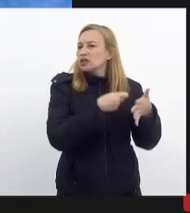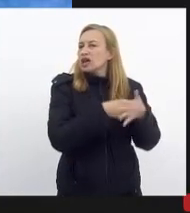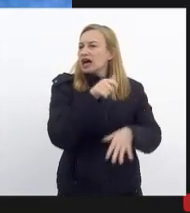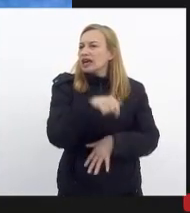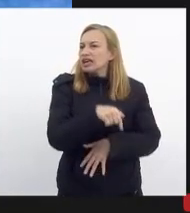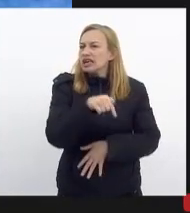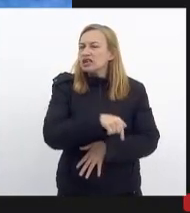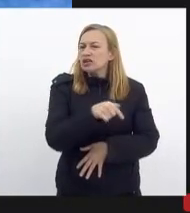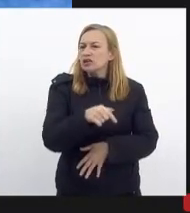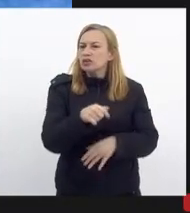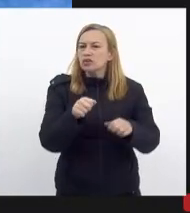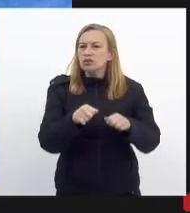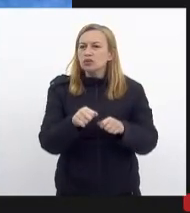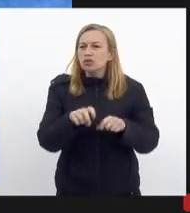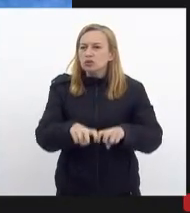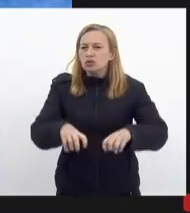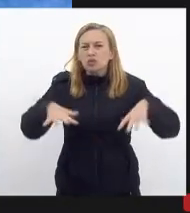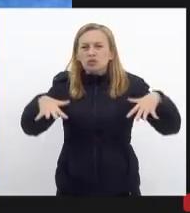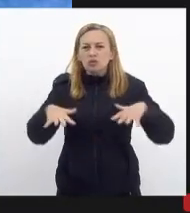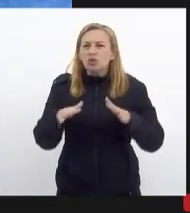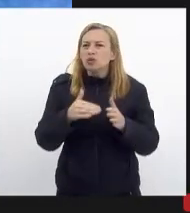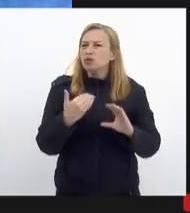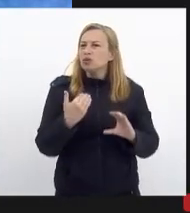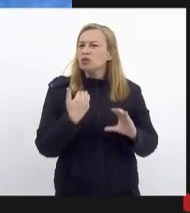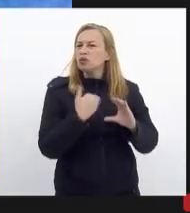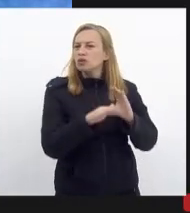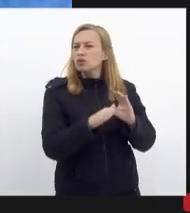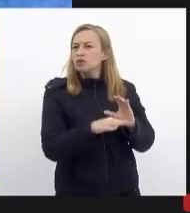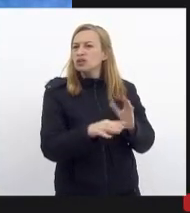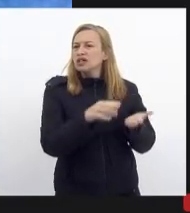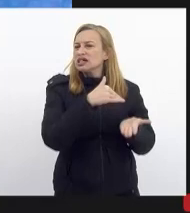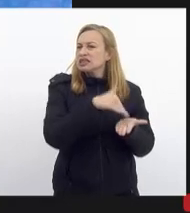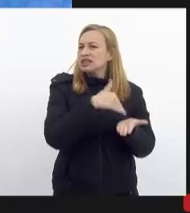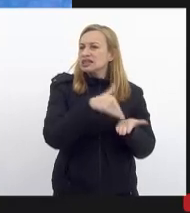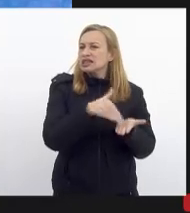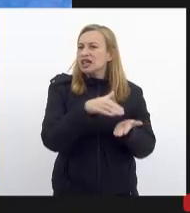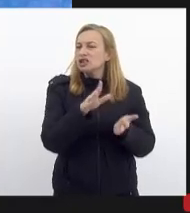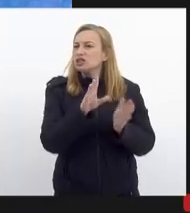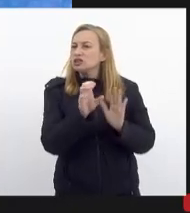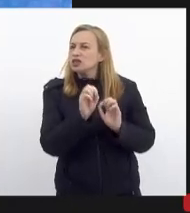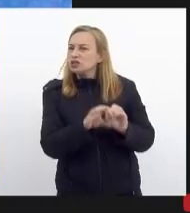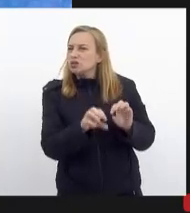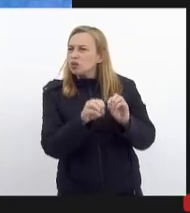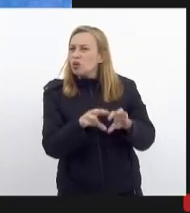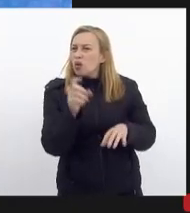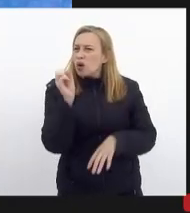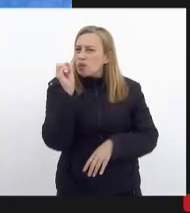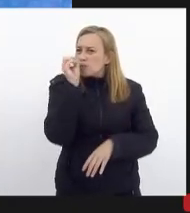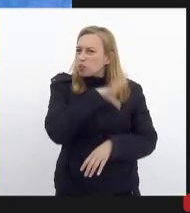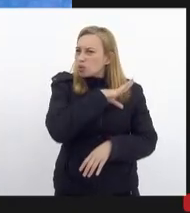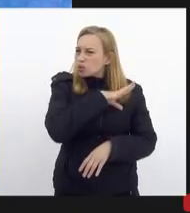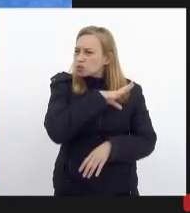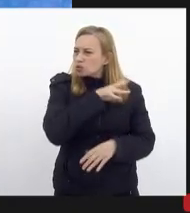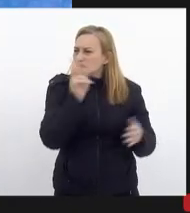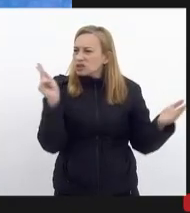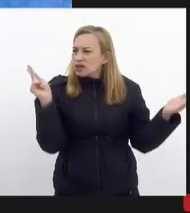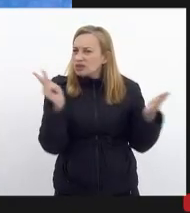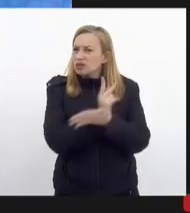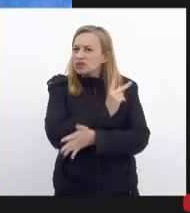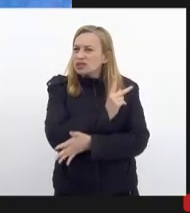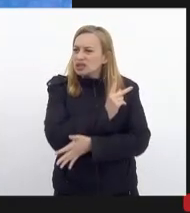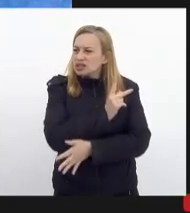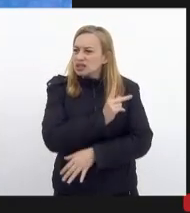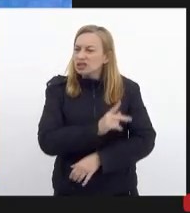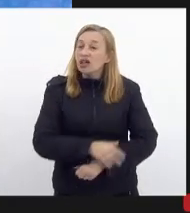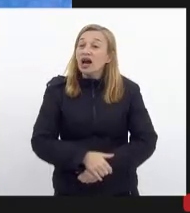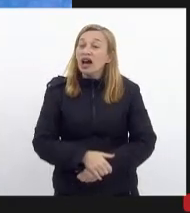encaminhei um ofício ao secretário de Educação sobre o absurdo que estava acontecendo no Colégio